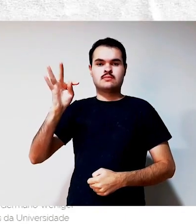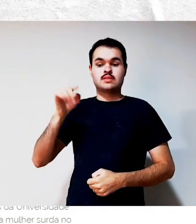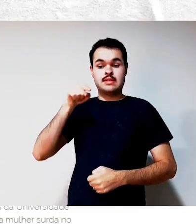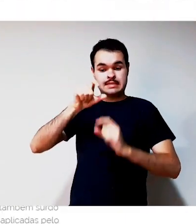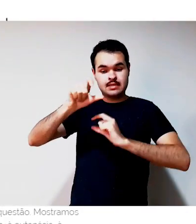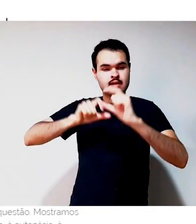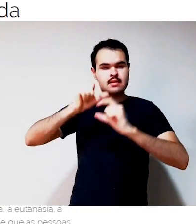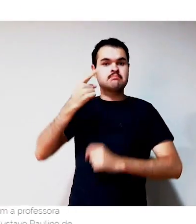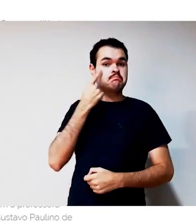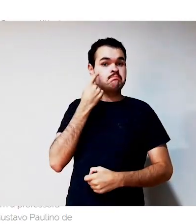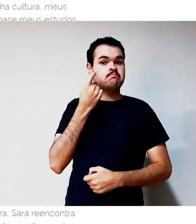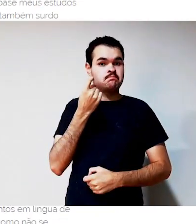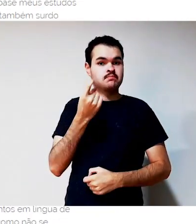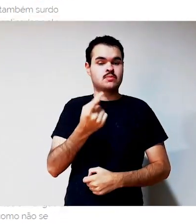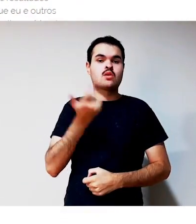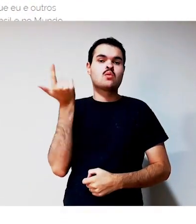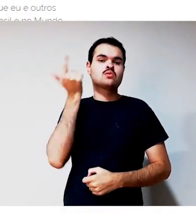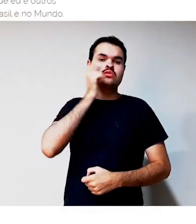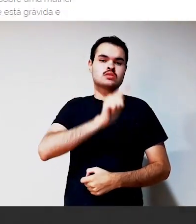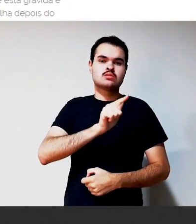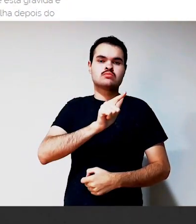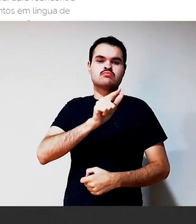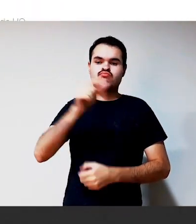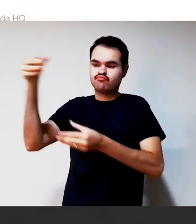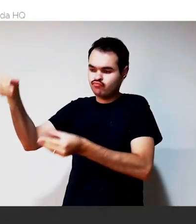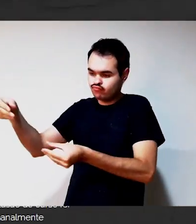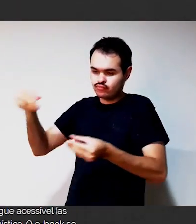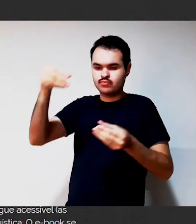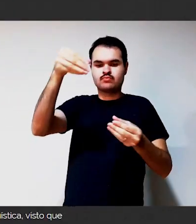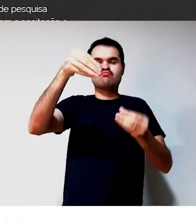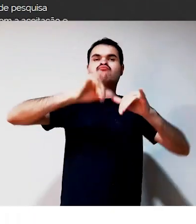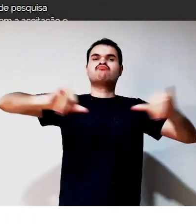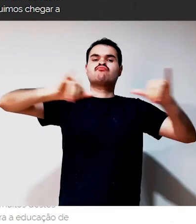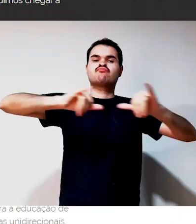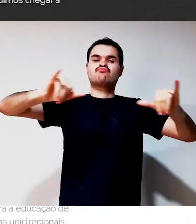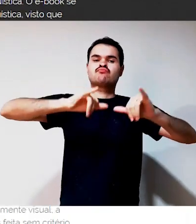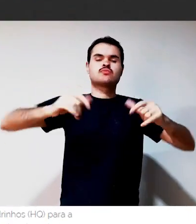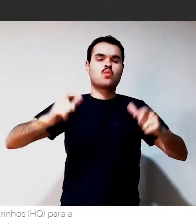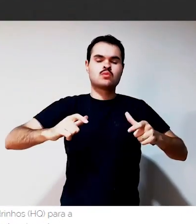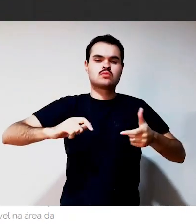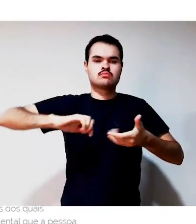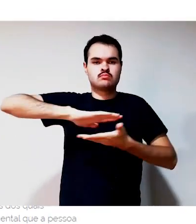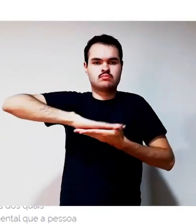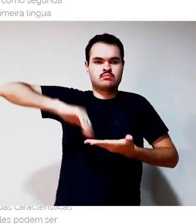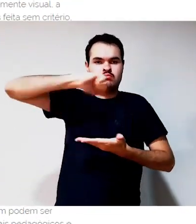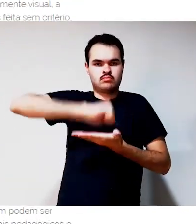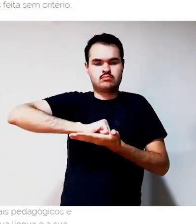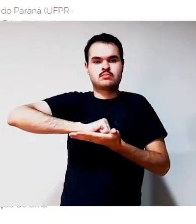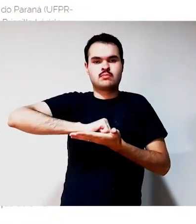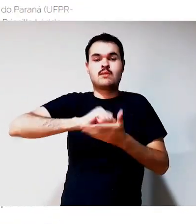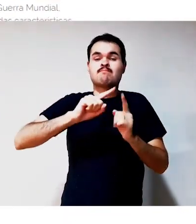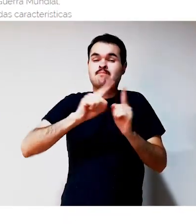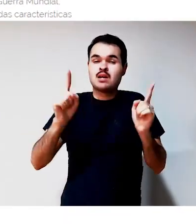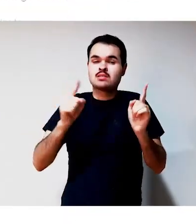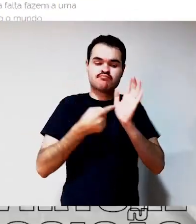nosso site. Nessa exposição, você pode conhecer um pouco do museu e a HQ em mais detalhes.